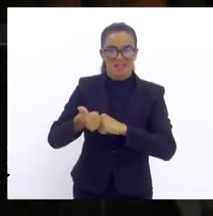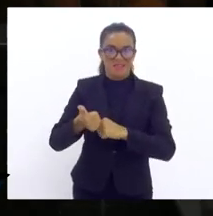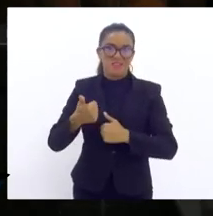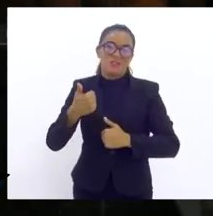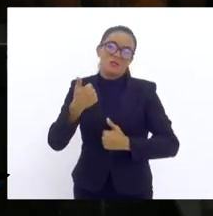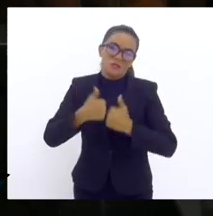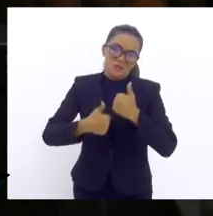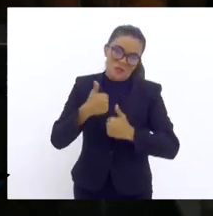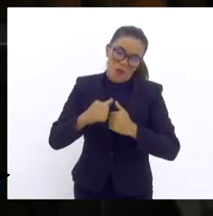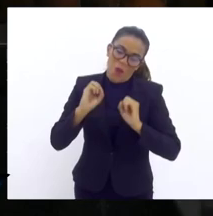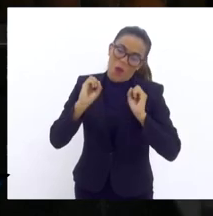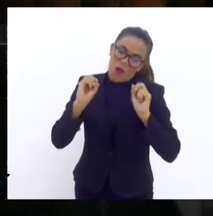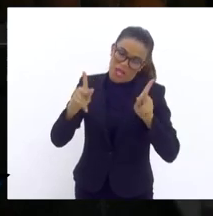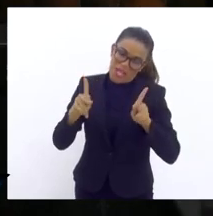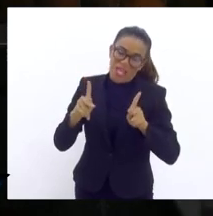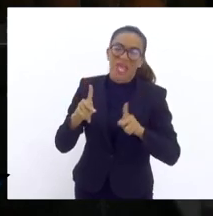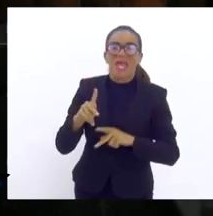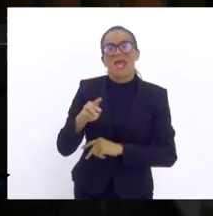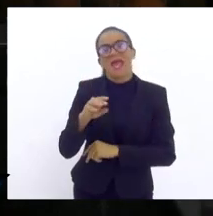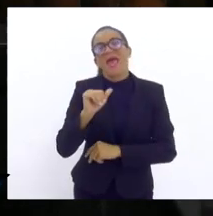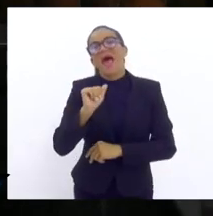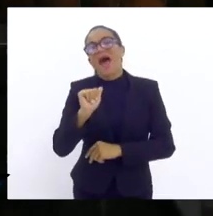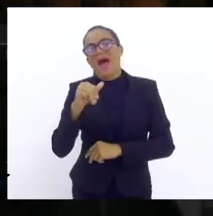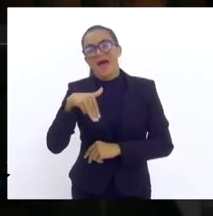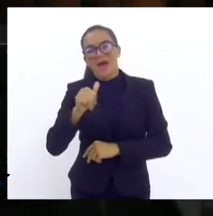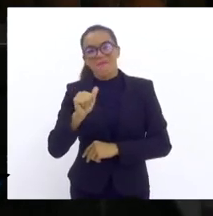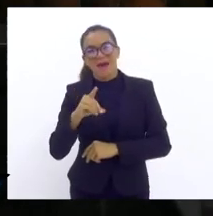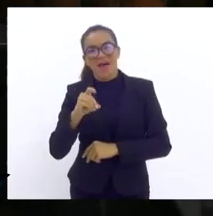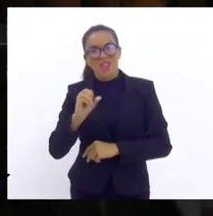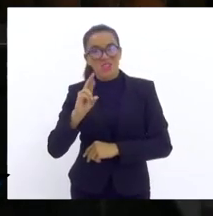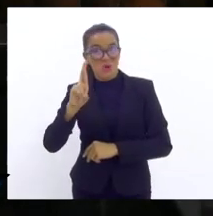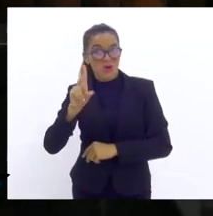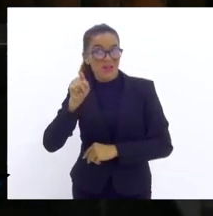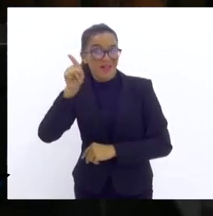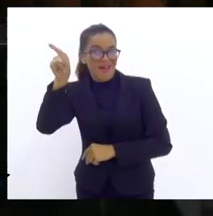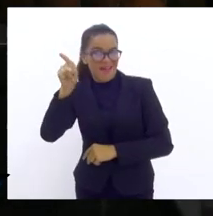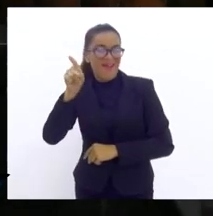Um quarto zagueiro vigoroso lá em Nova Iguaçu.